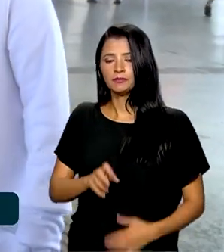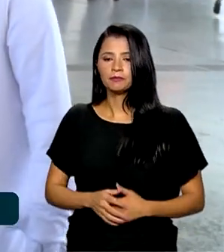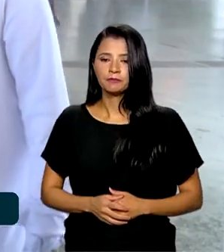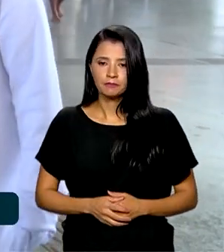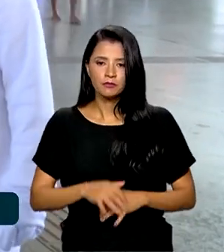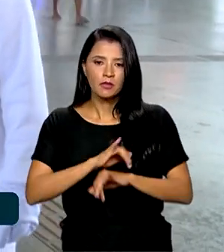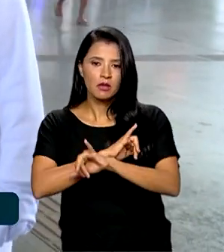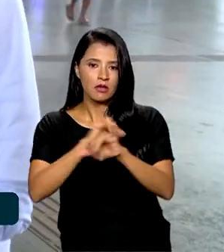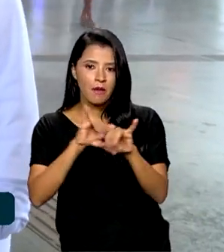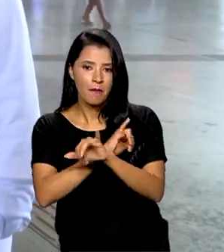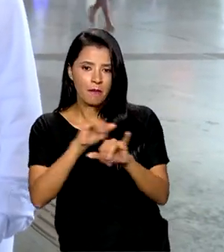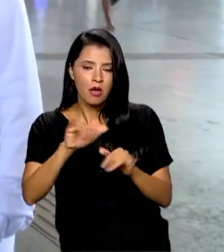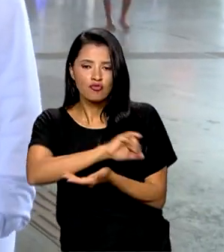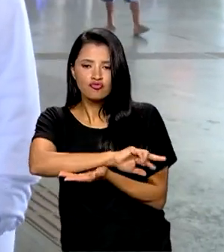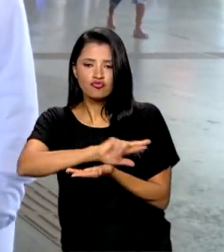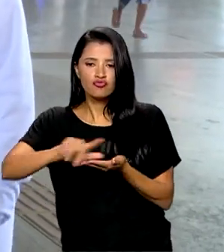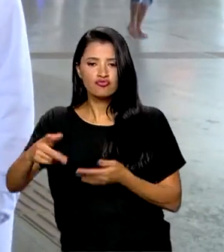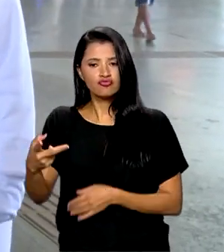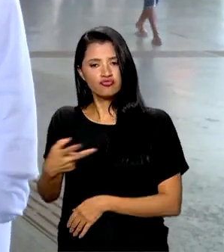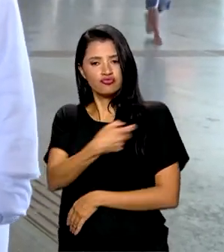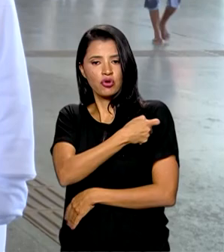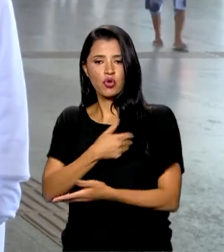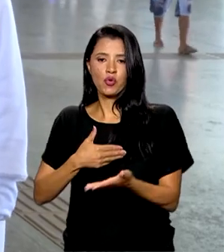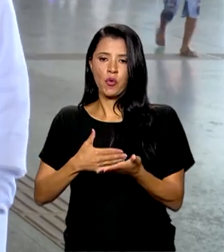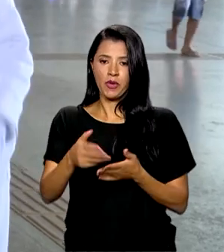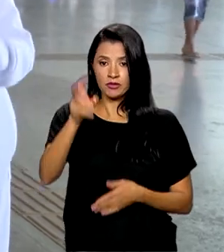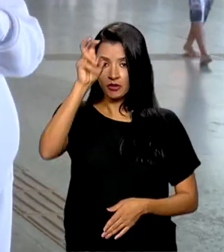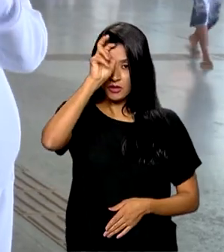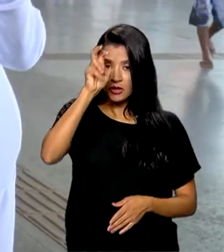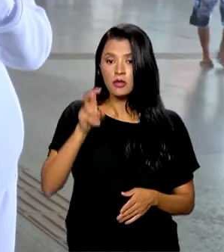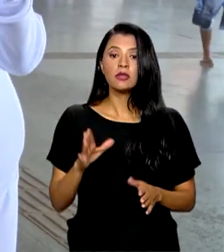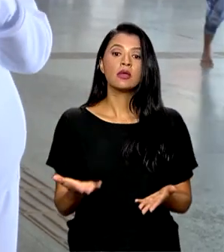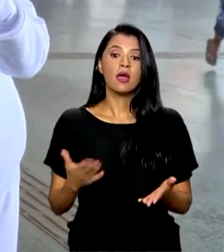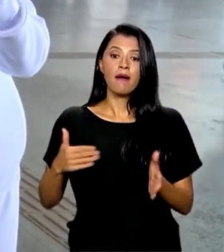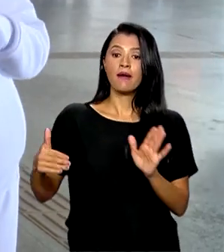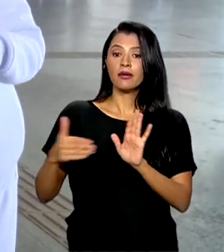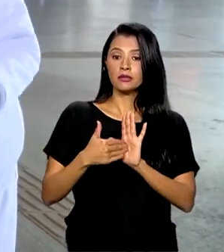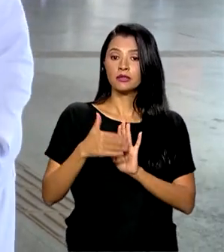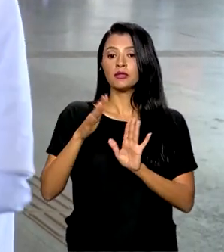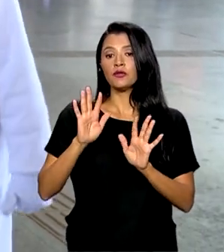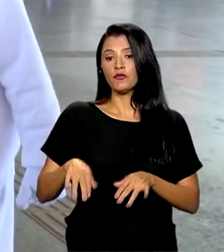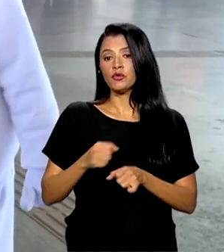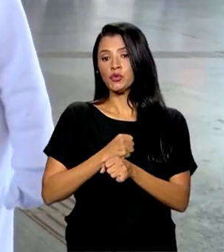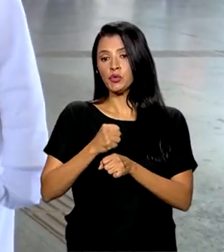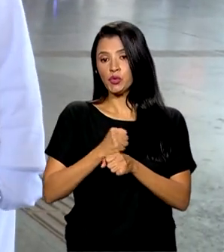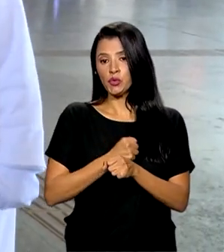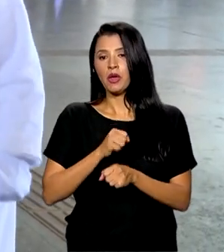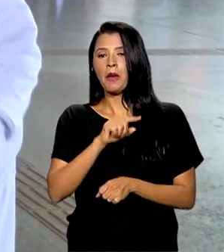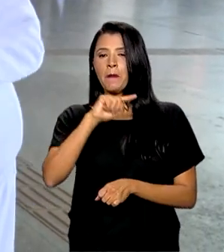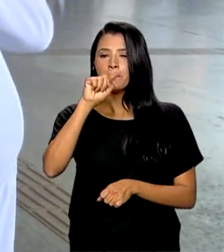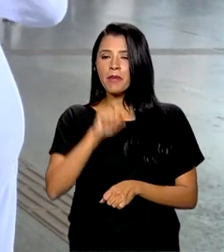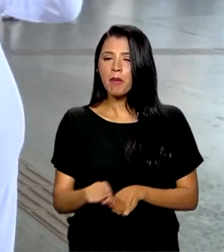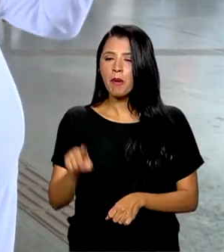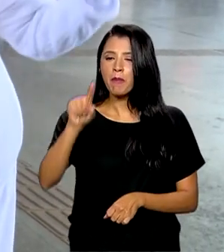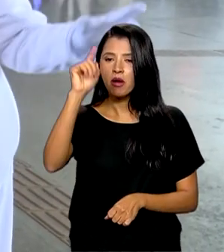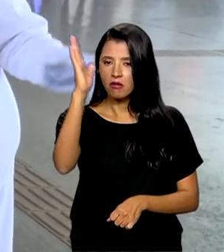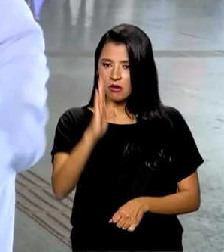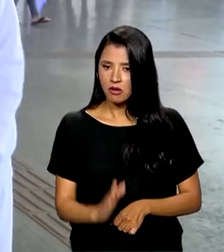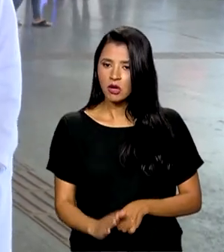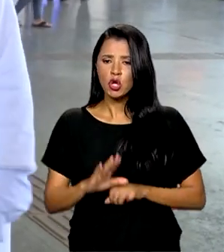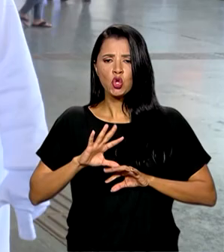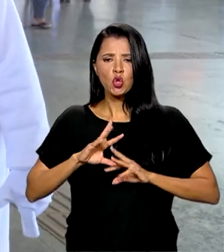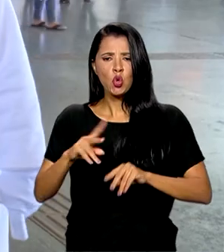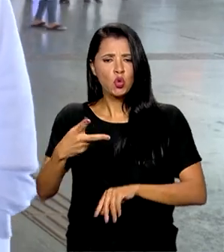campanha de multivacinação começa nesta quinta-feira e vai até o fim do ano em todo o país. Todas as